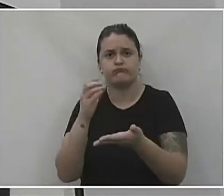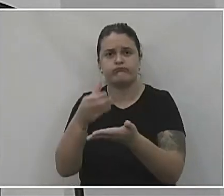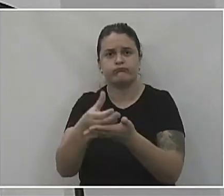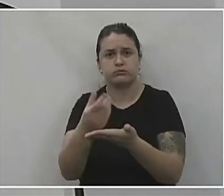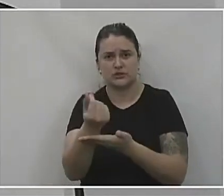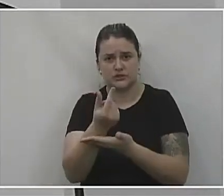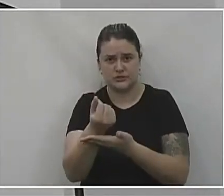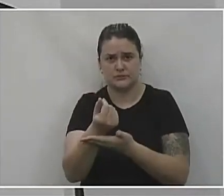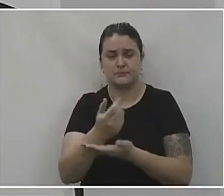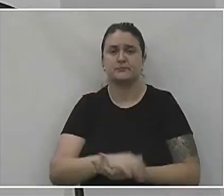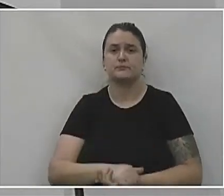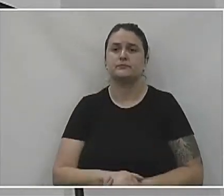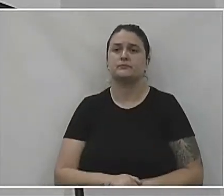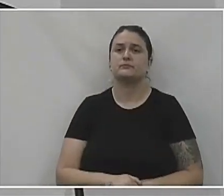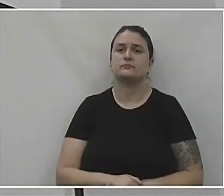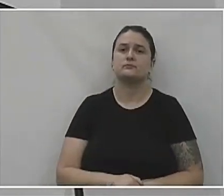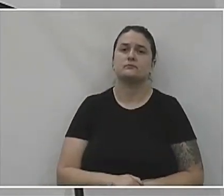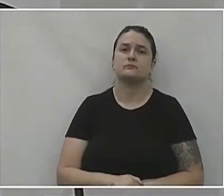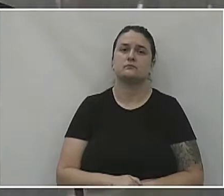contas.